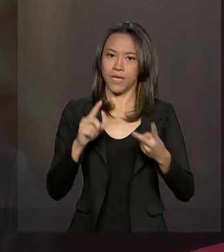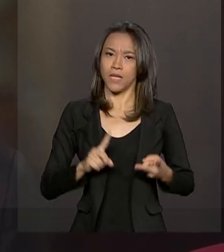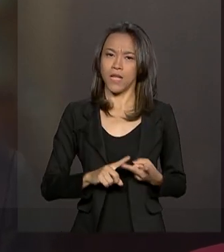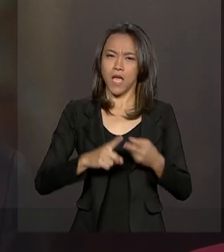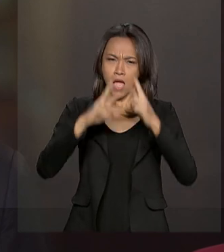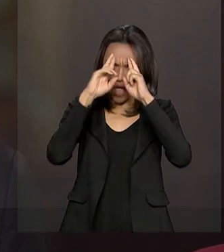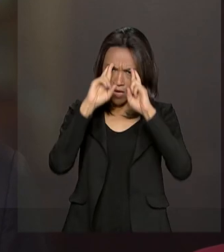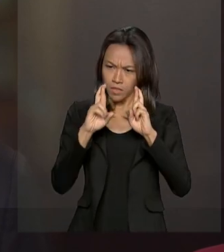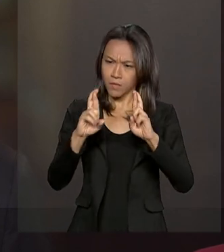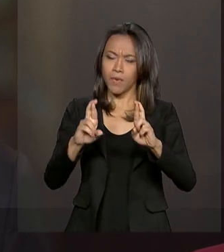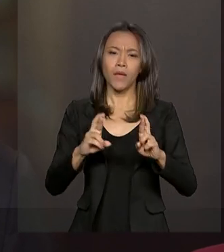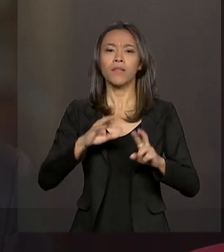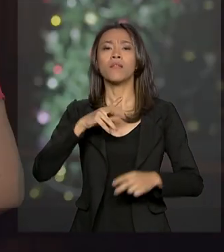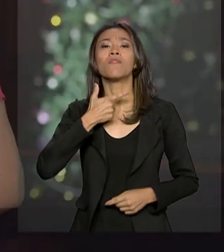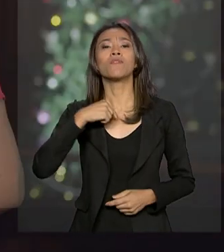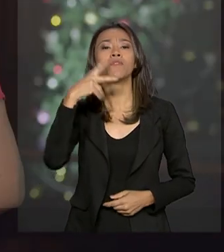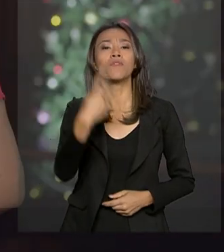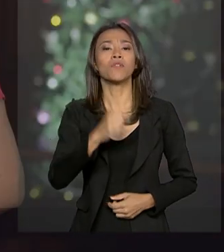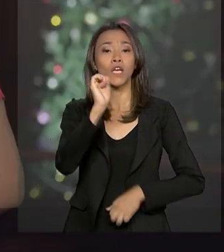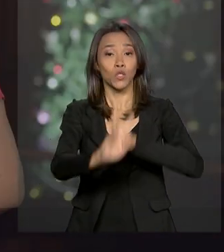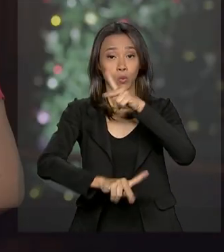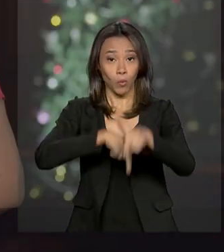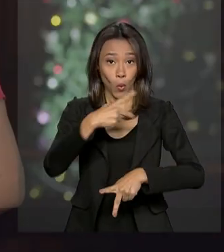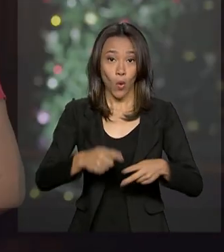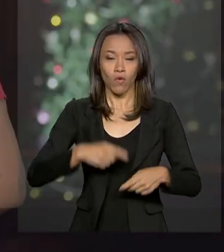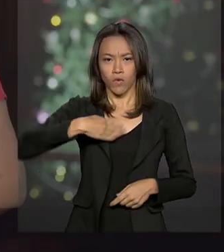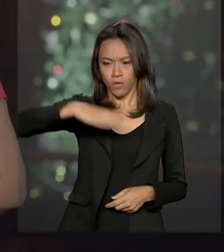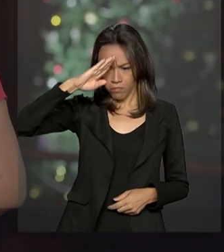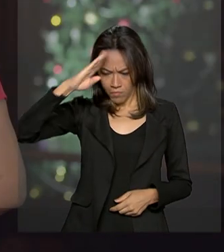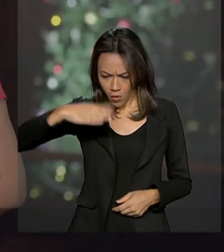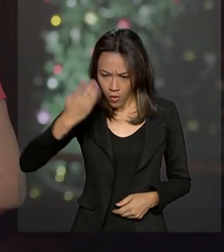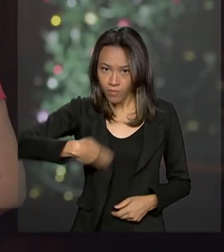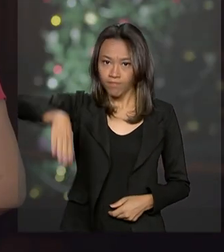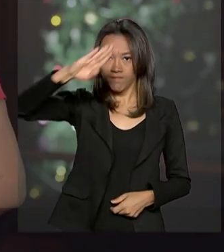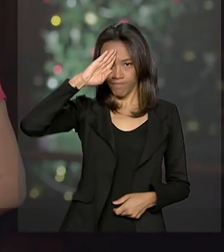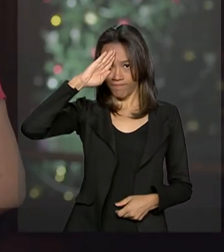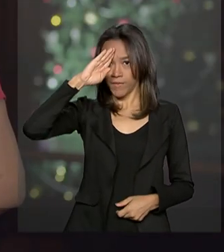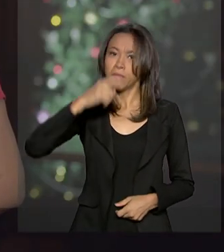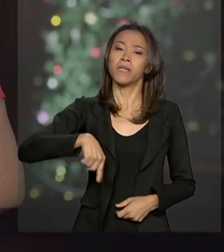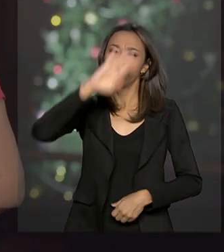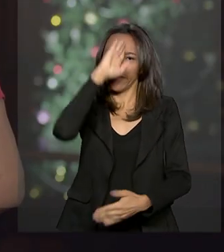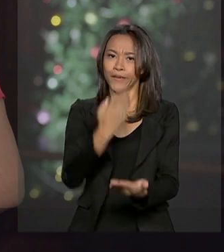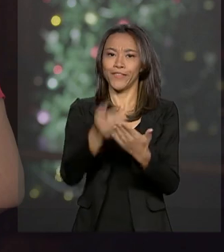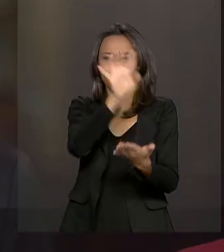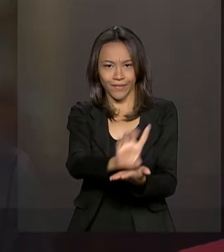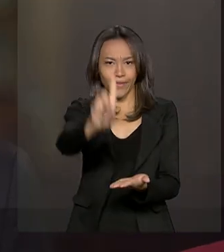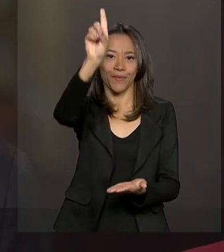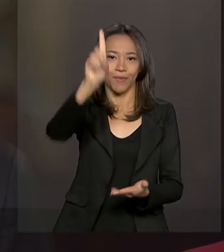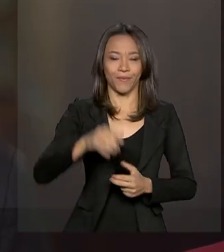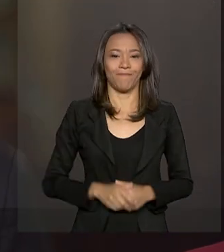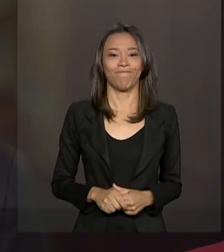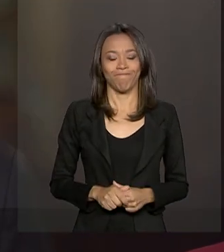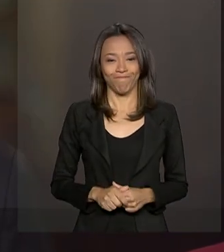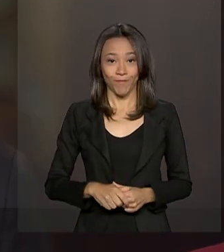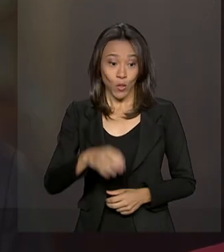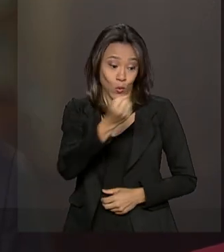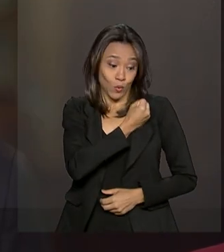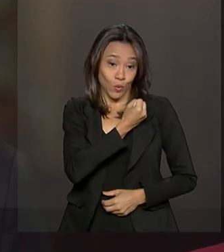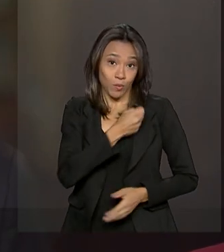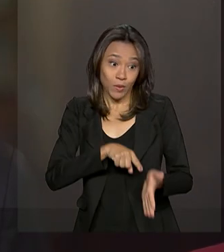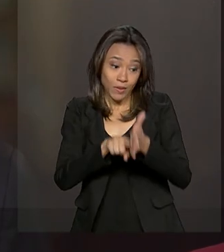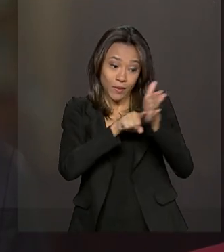a vontade do seu povo, honra seus militares e acredita em Deus. Os números